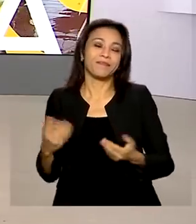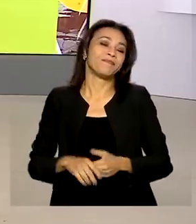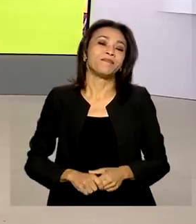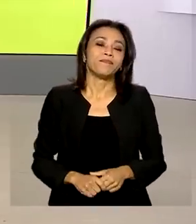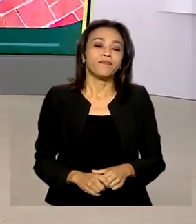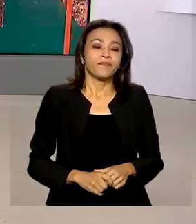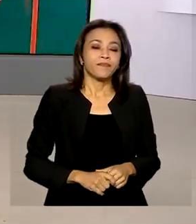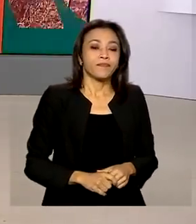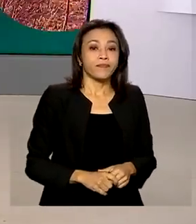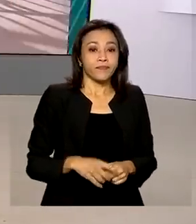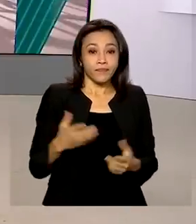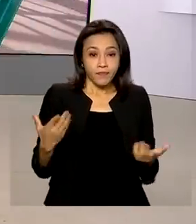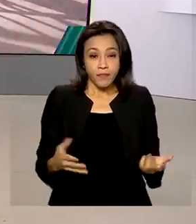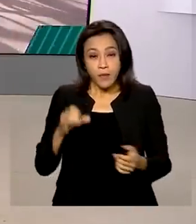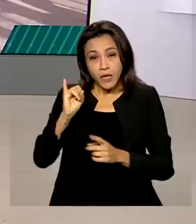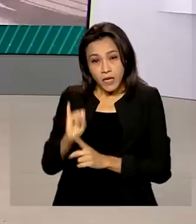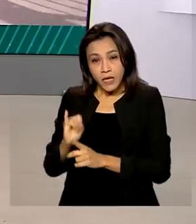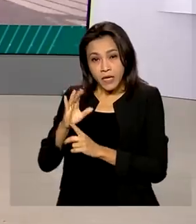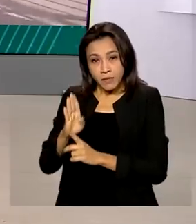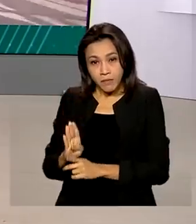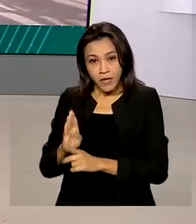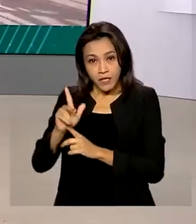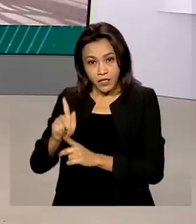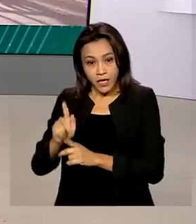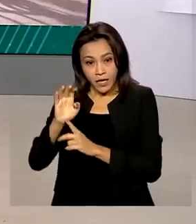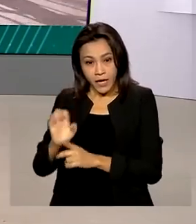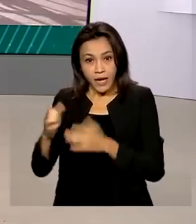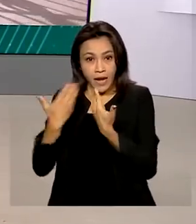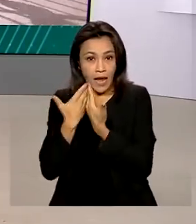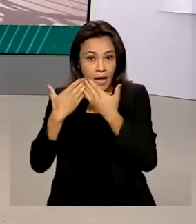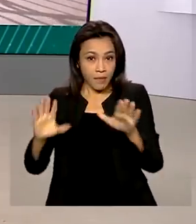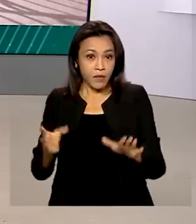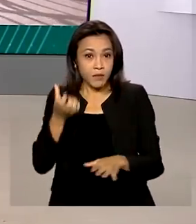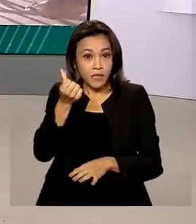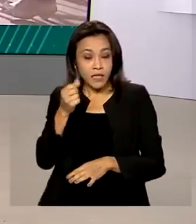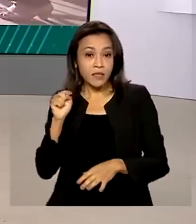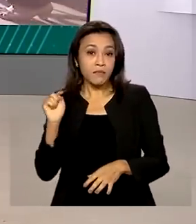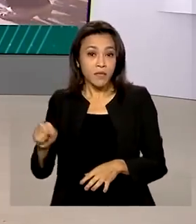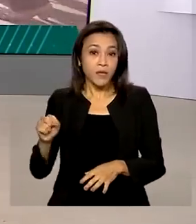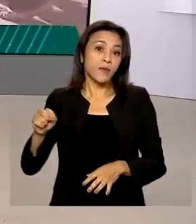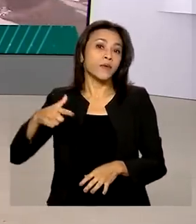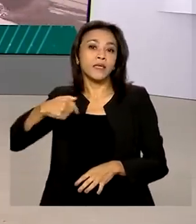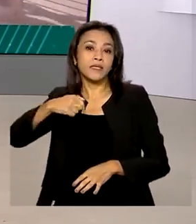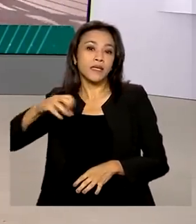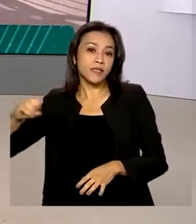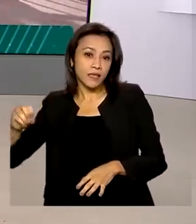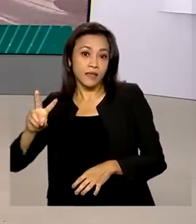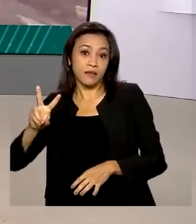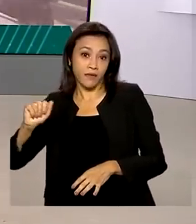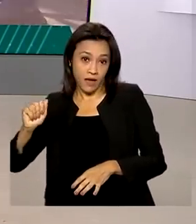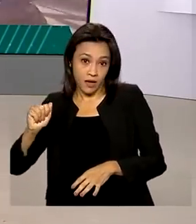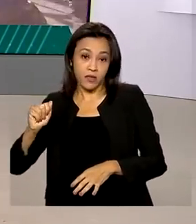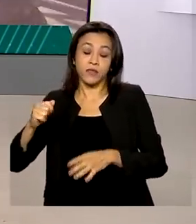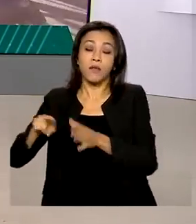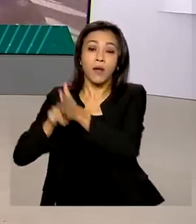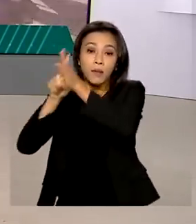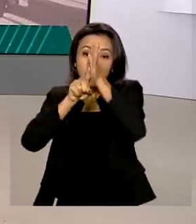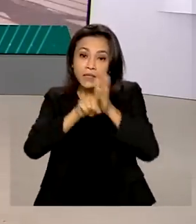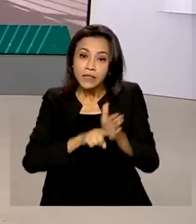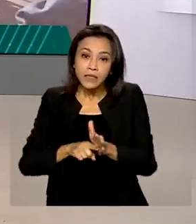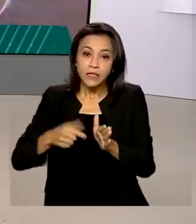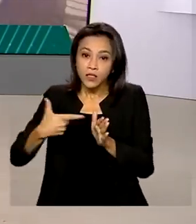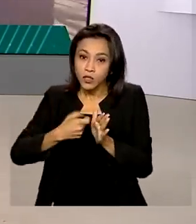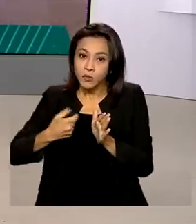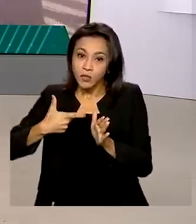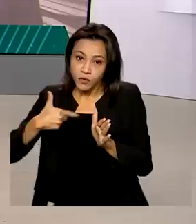O IBGE abriu mais 6.700 vagas temporárias para o Censo 2022. As inscrições